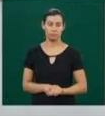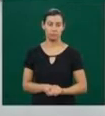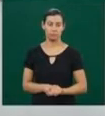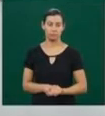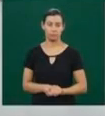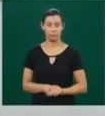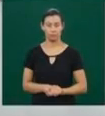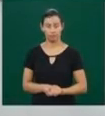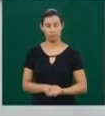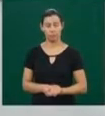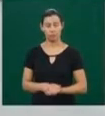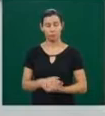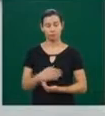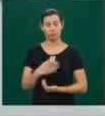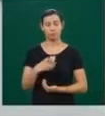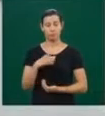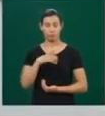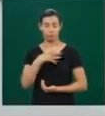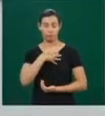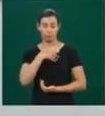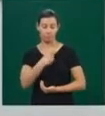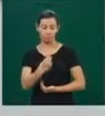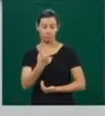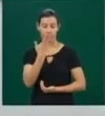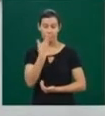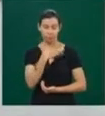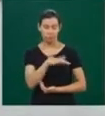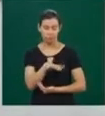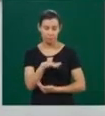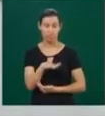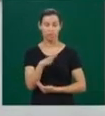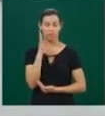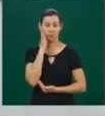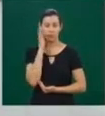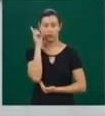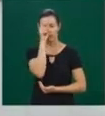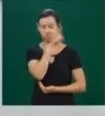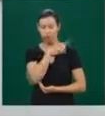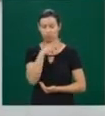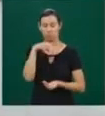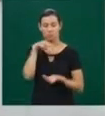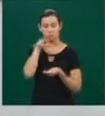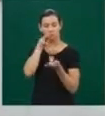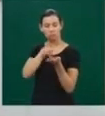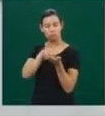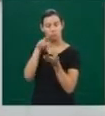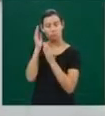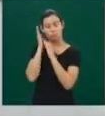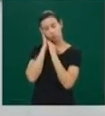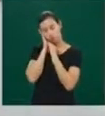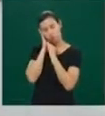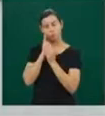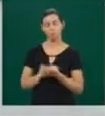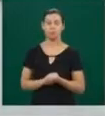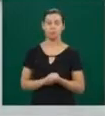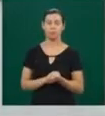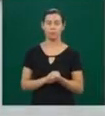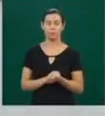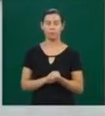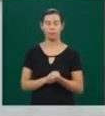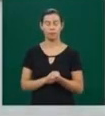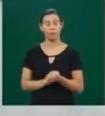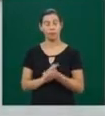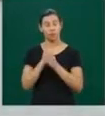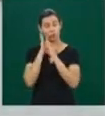Quem tem filho pequeno em casa conhece bem o martírio na hora de colocar os pequenos na cama. Para garantir uma boa noite de sono, é necessário criar uma